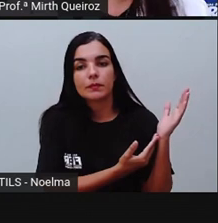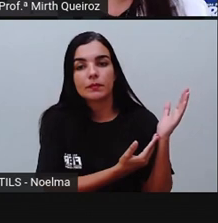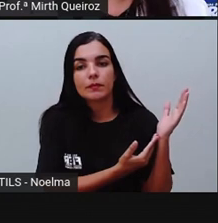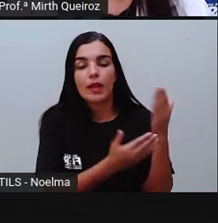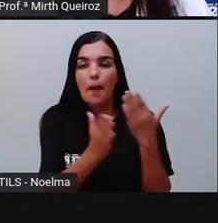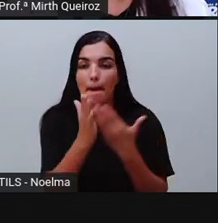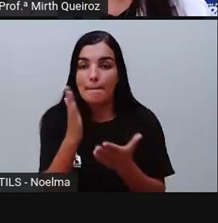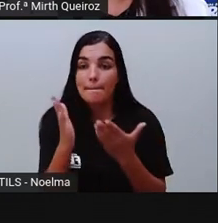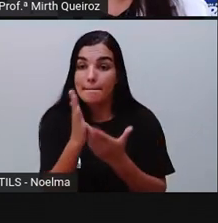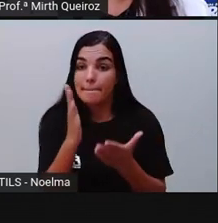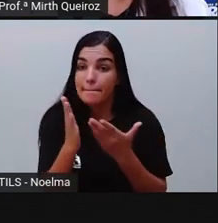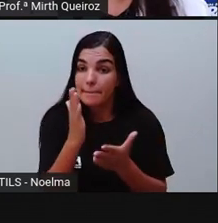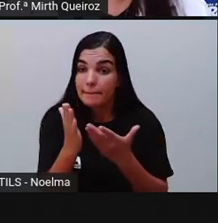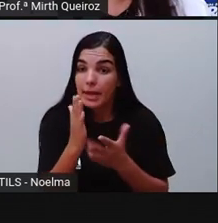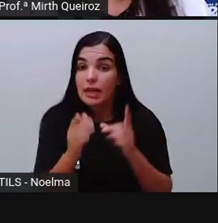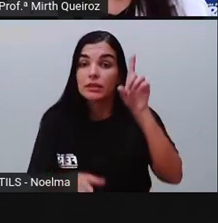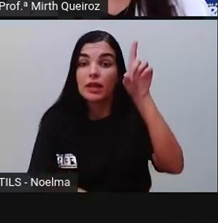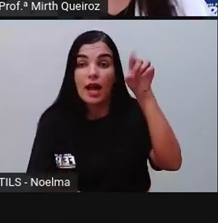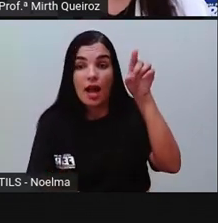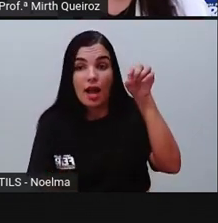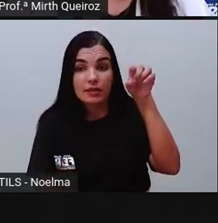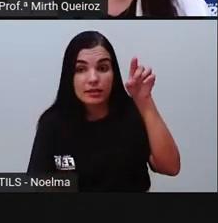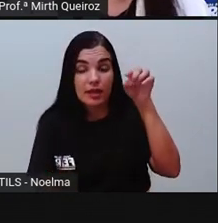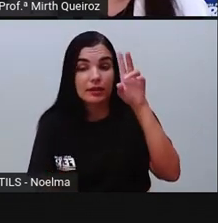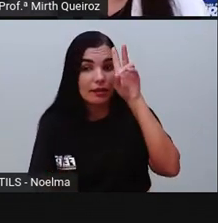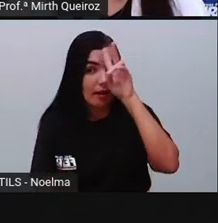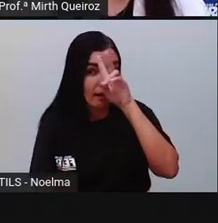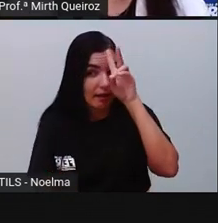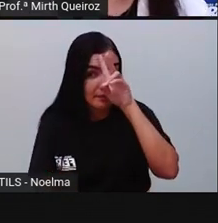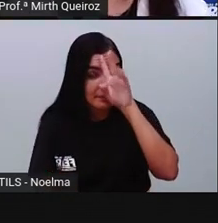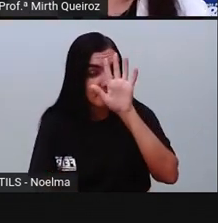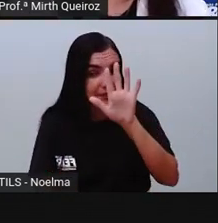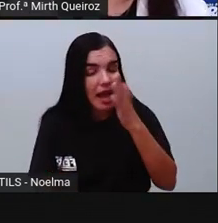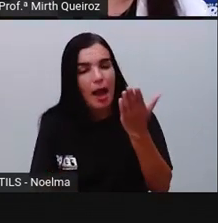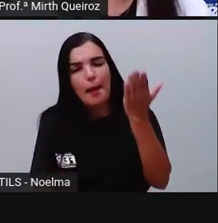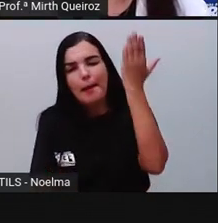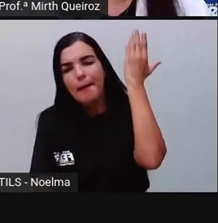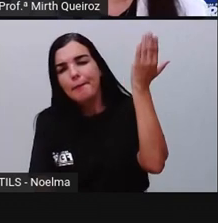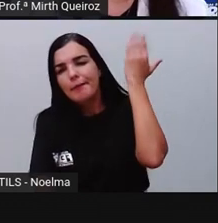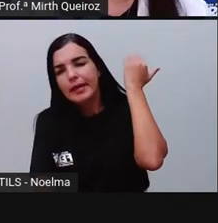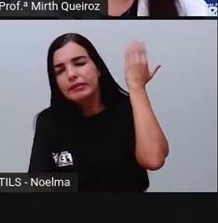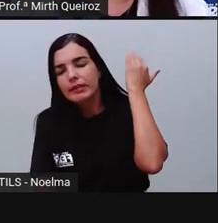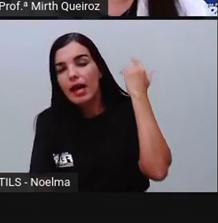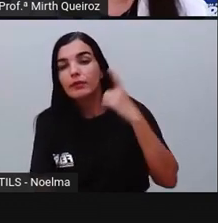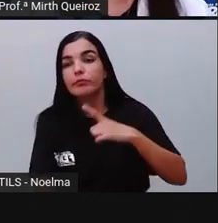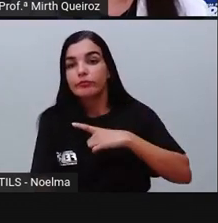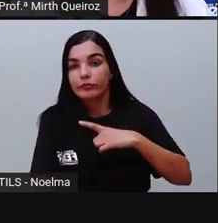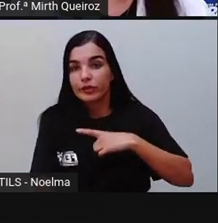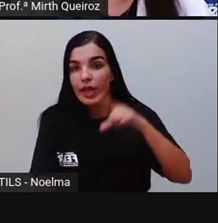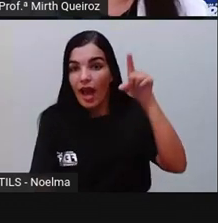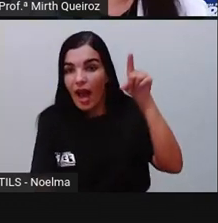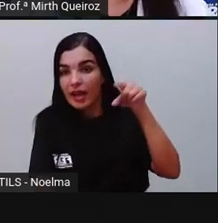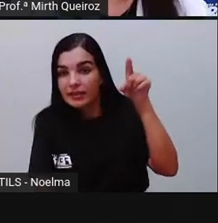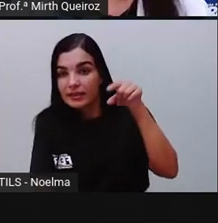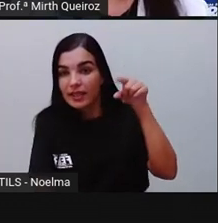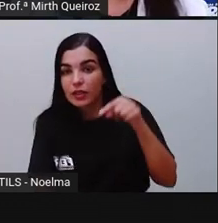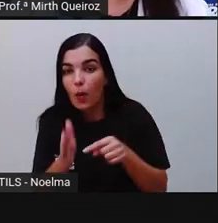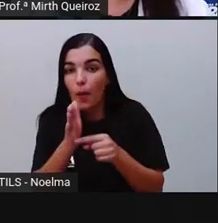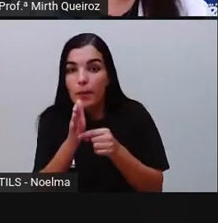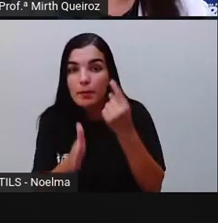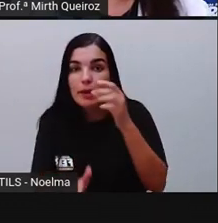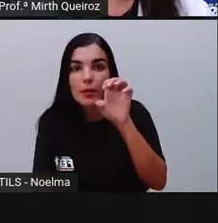releem, revêem, vem. Antigamente se acentuava, né? O primeiro E aí,